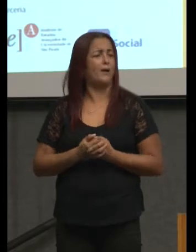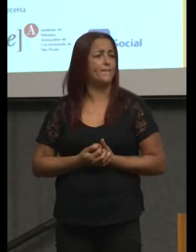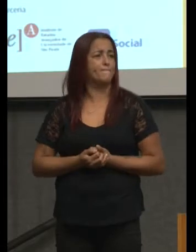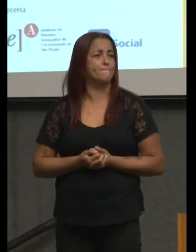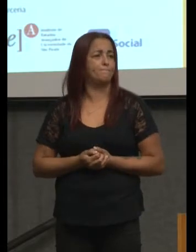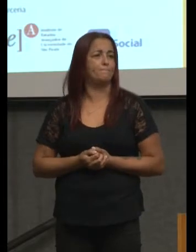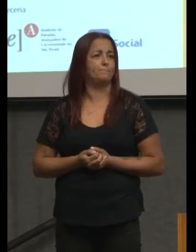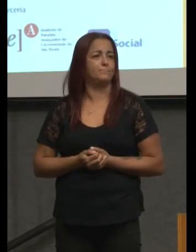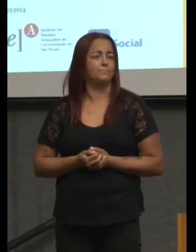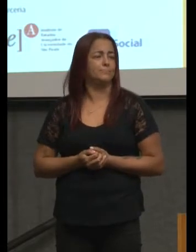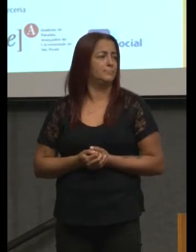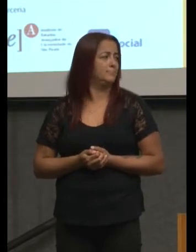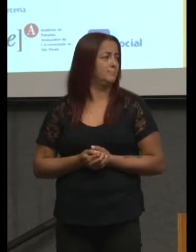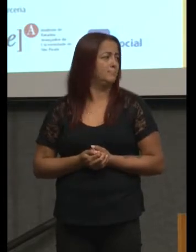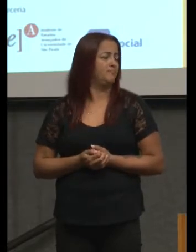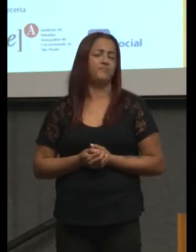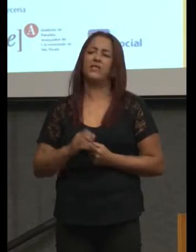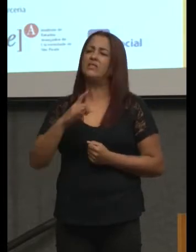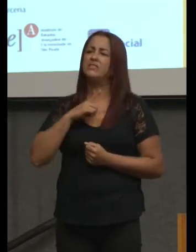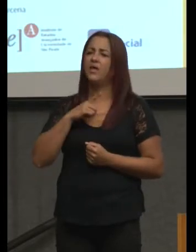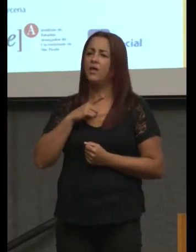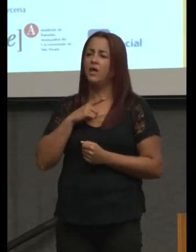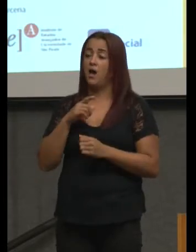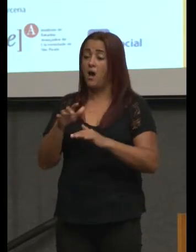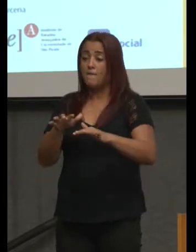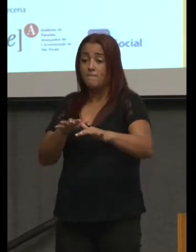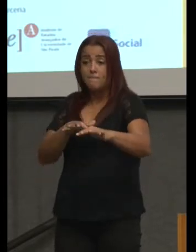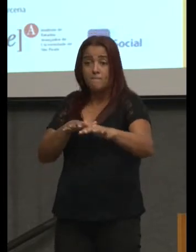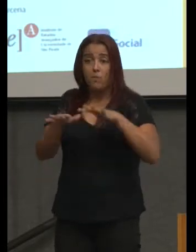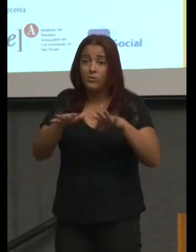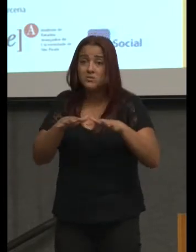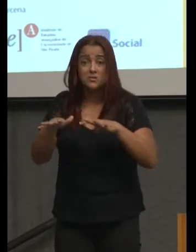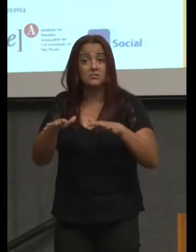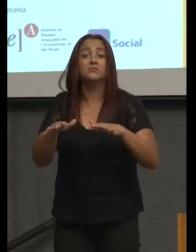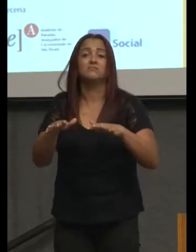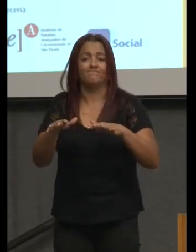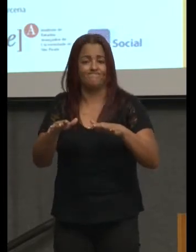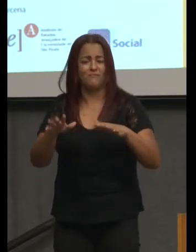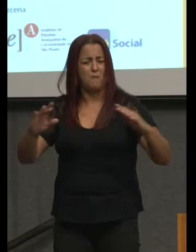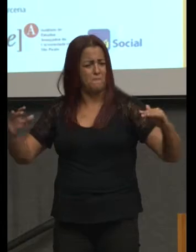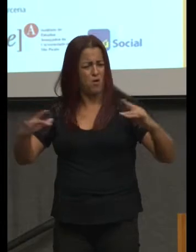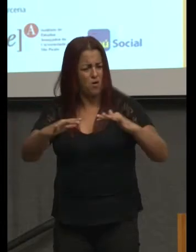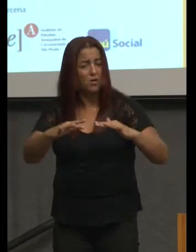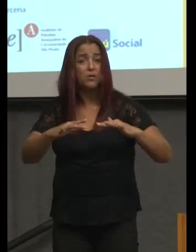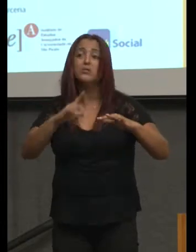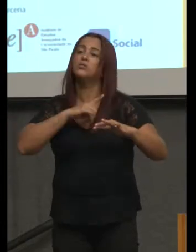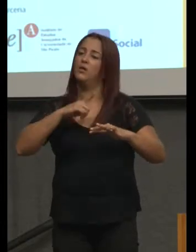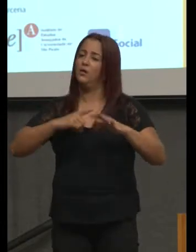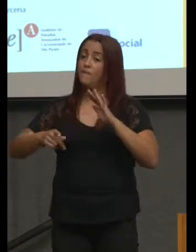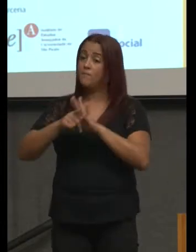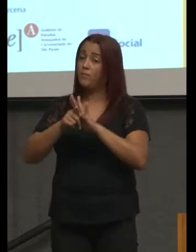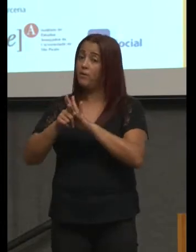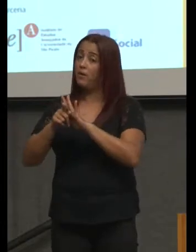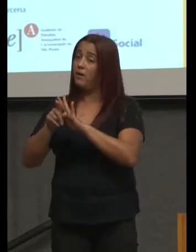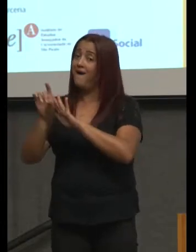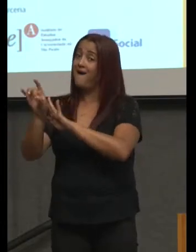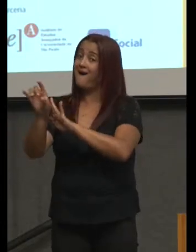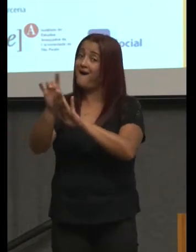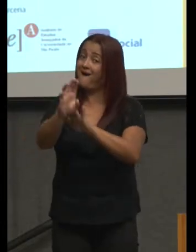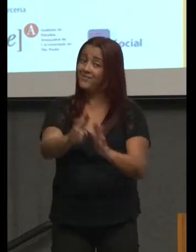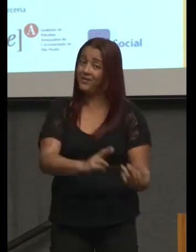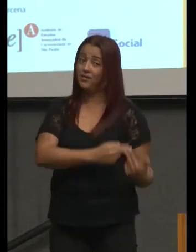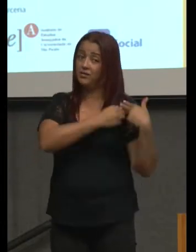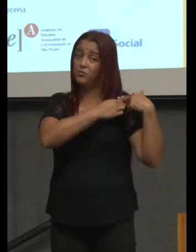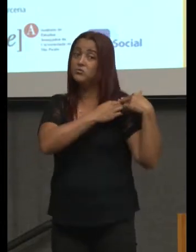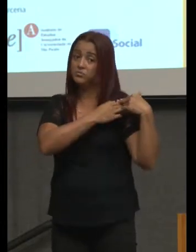a mobilização para essa corresponsabilidade social para ser